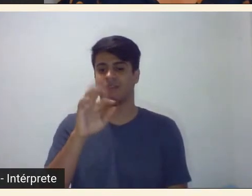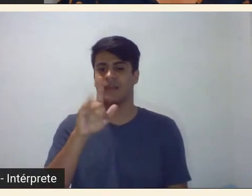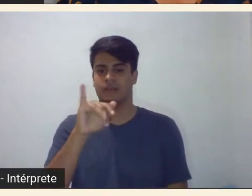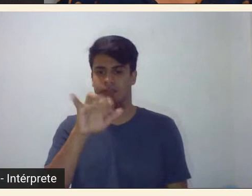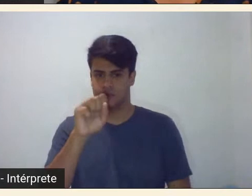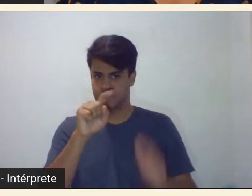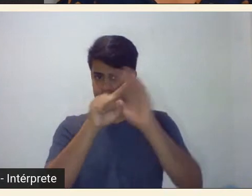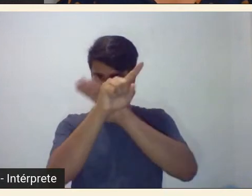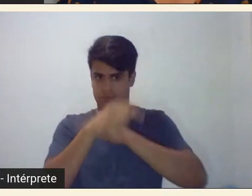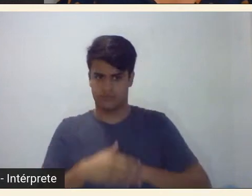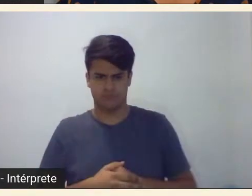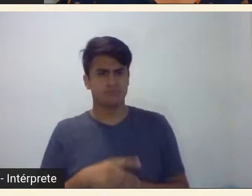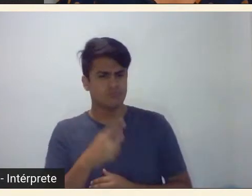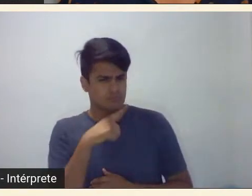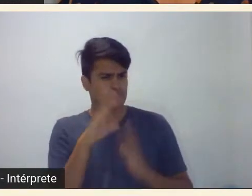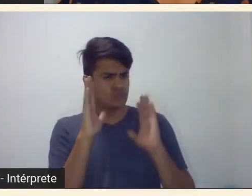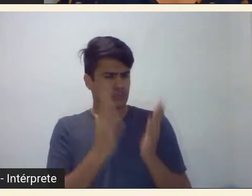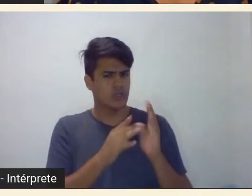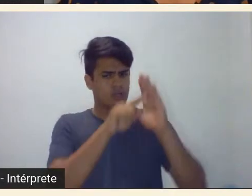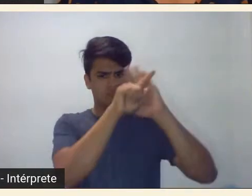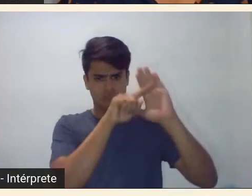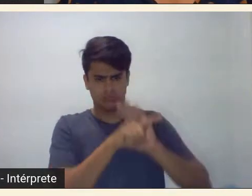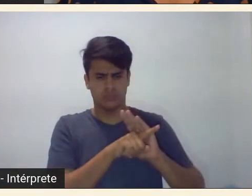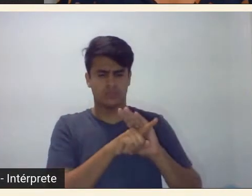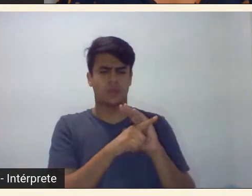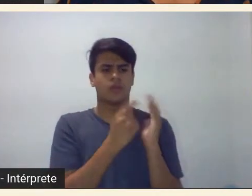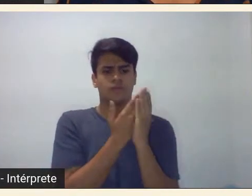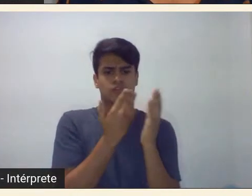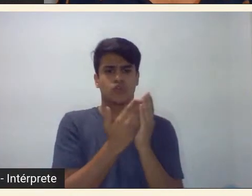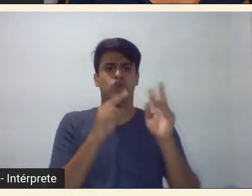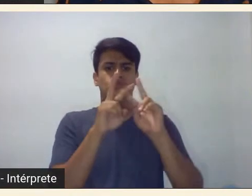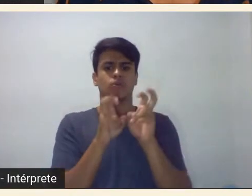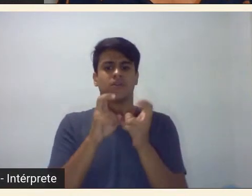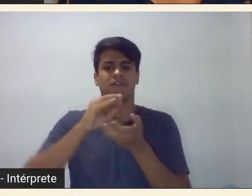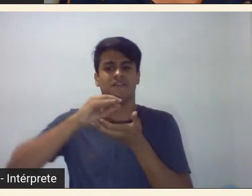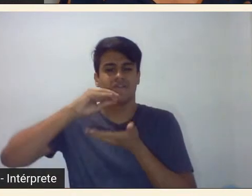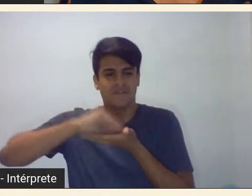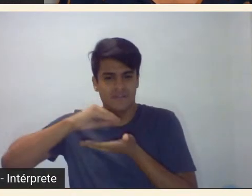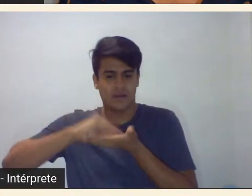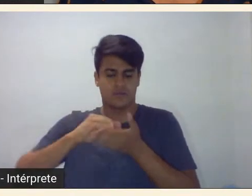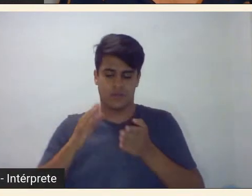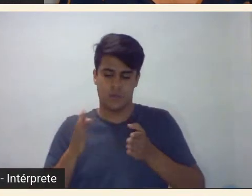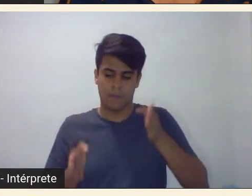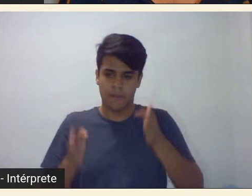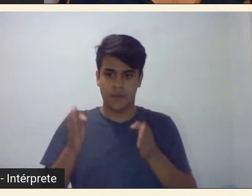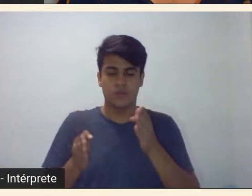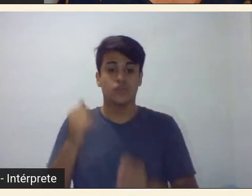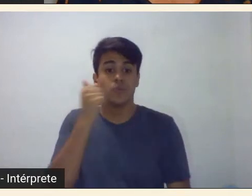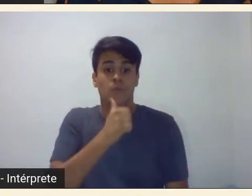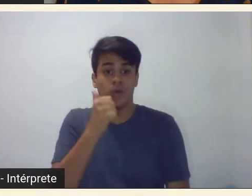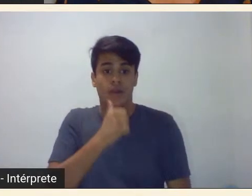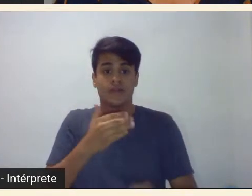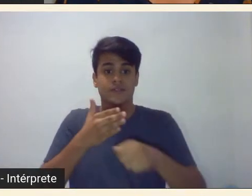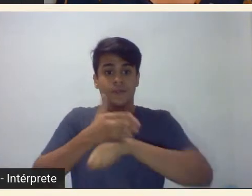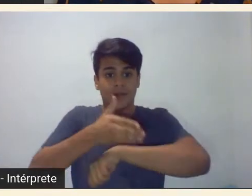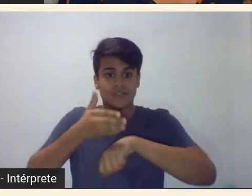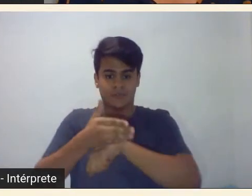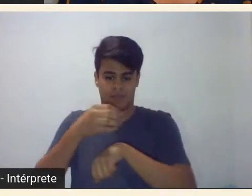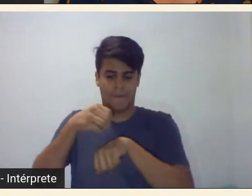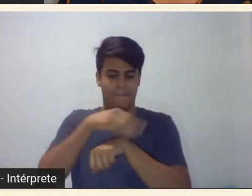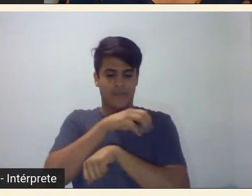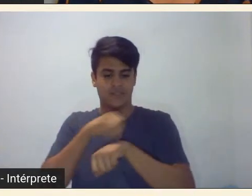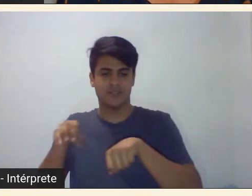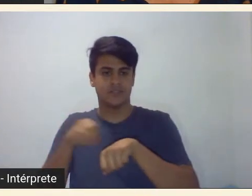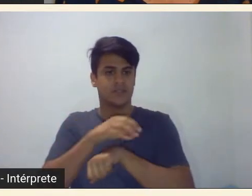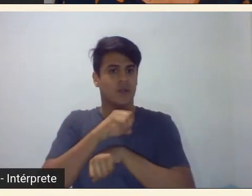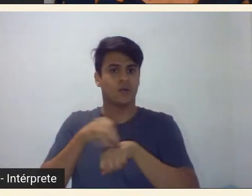sobre a ausência ou presença no Brasil do período de mulheres no âmbito da mediação para além da formação de coleções,